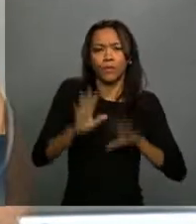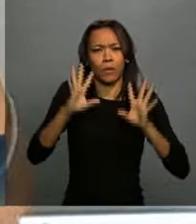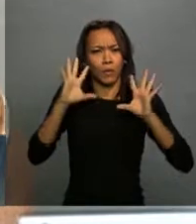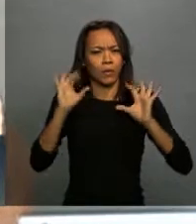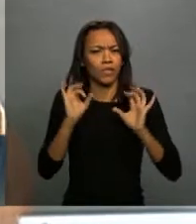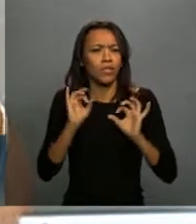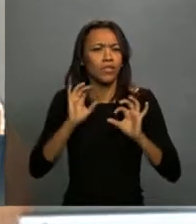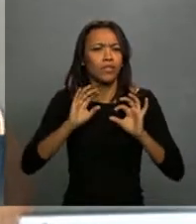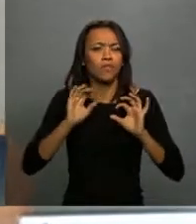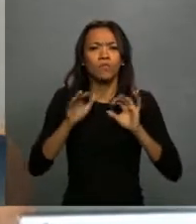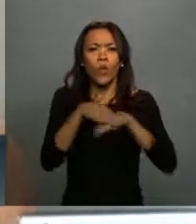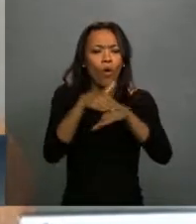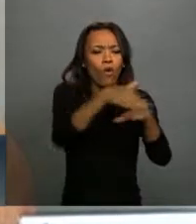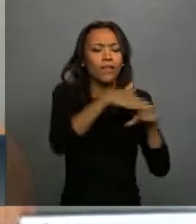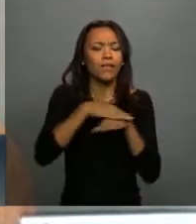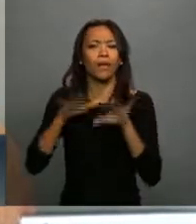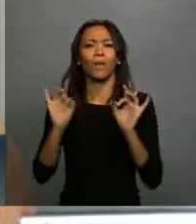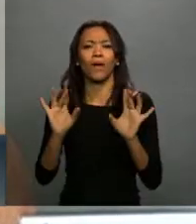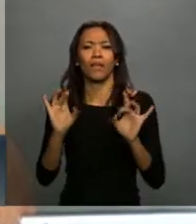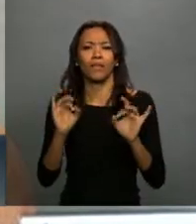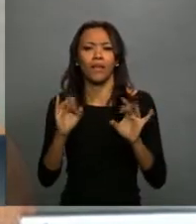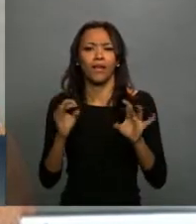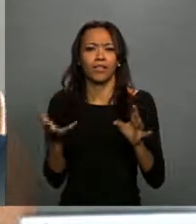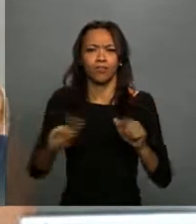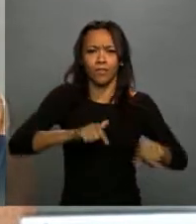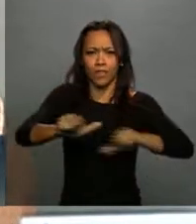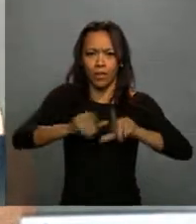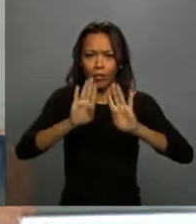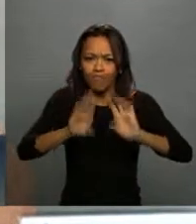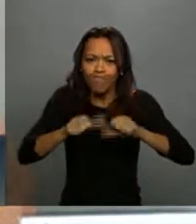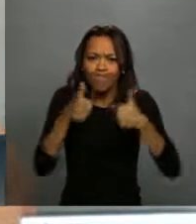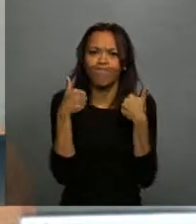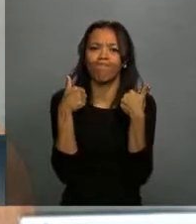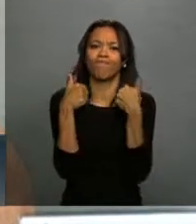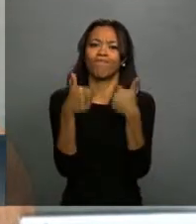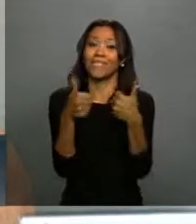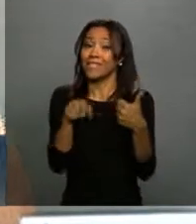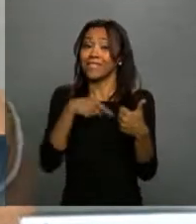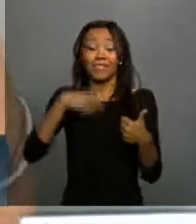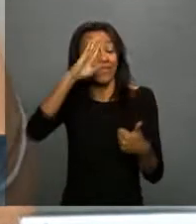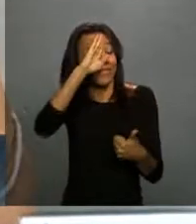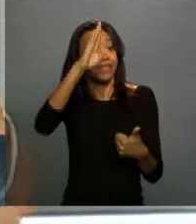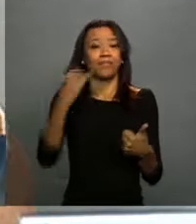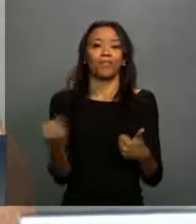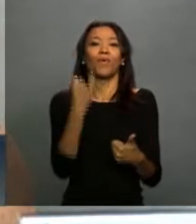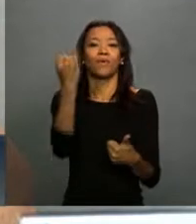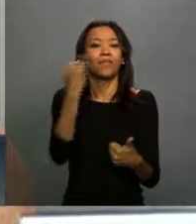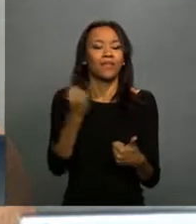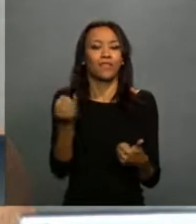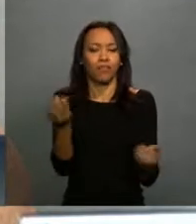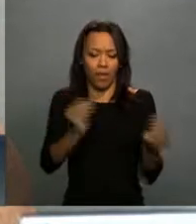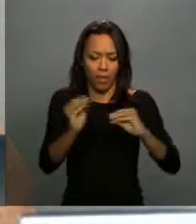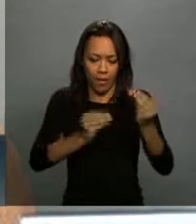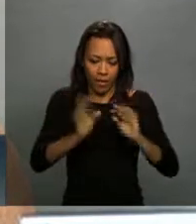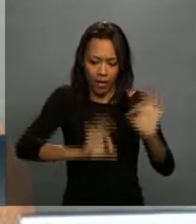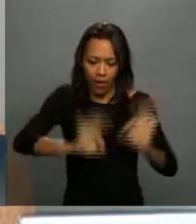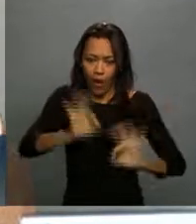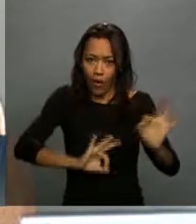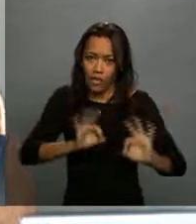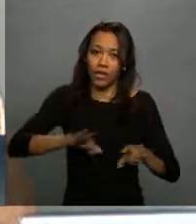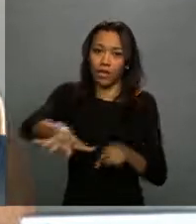da qualidade, que é uma discussão muito cara, essa coordenação, tem sido central no processo de debate, de planejamento dessa área.